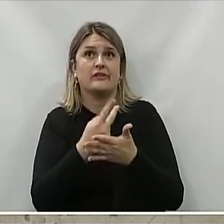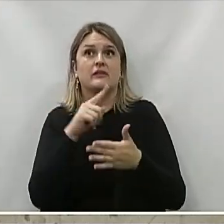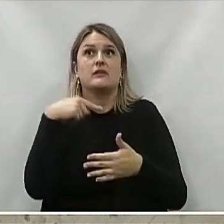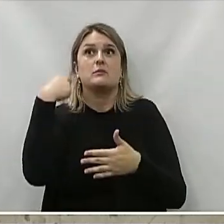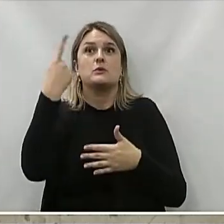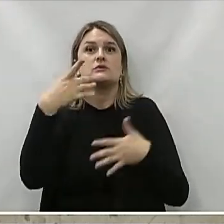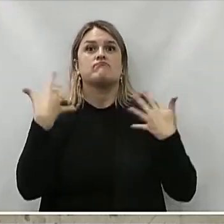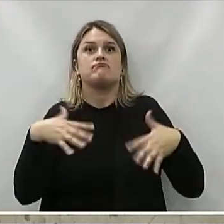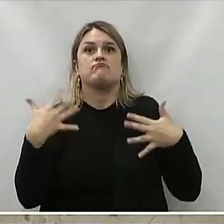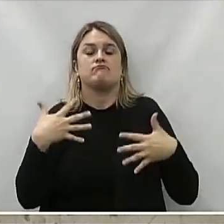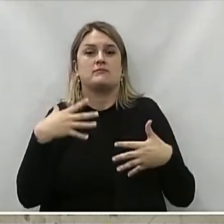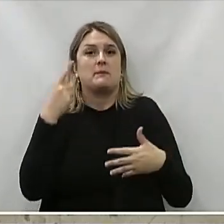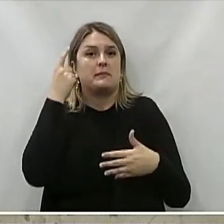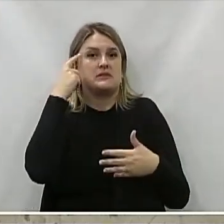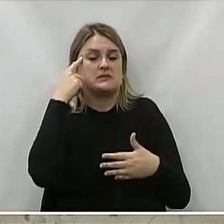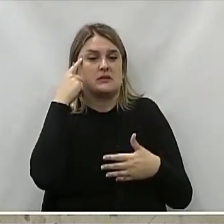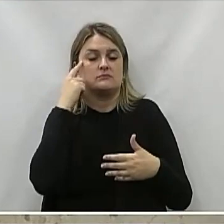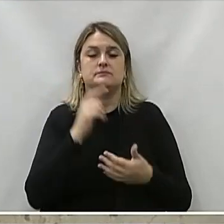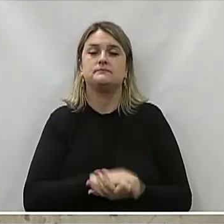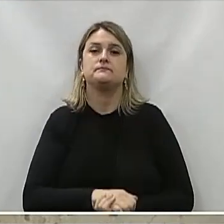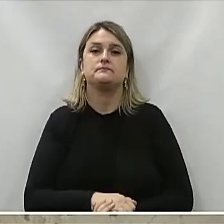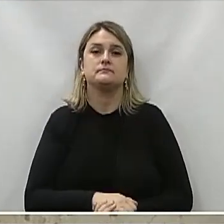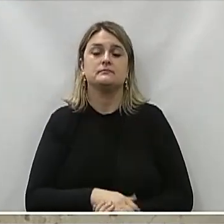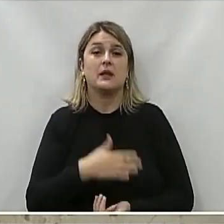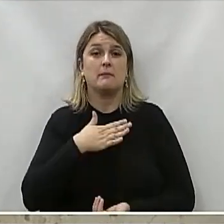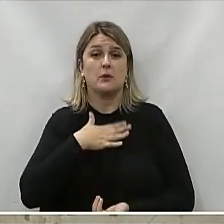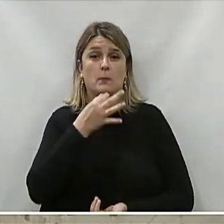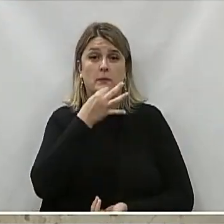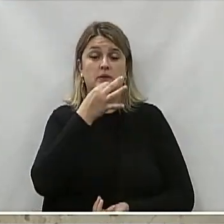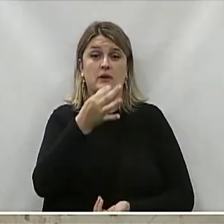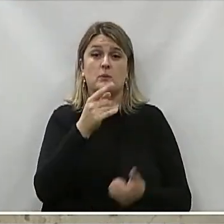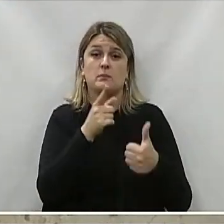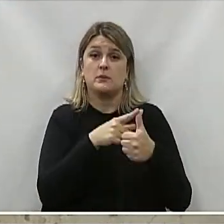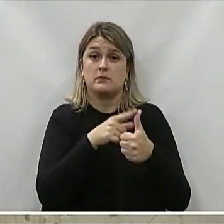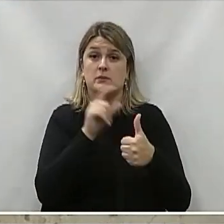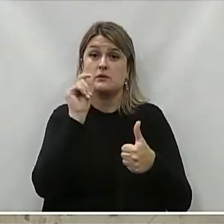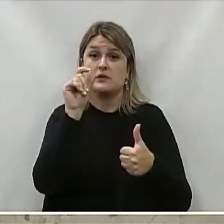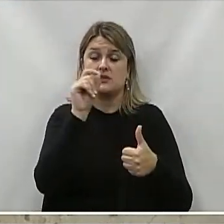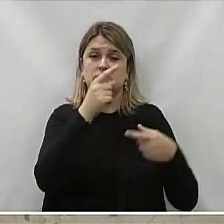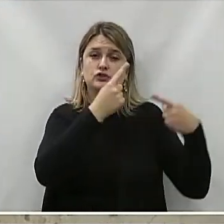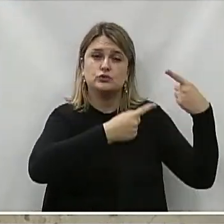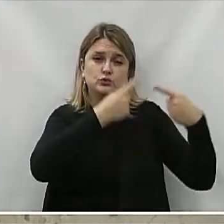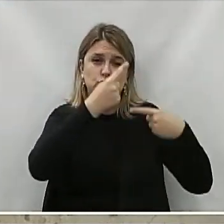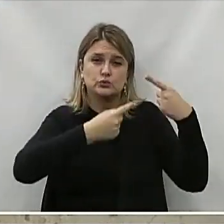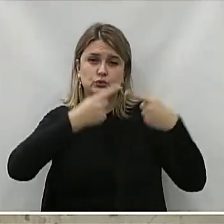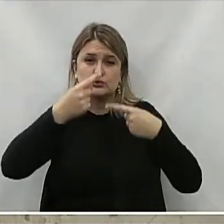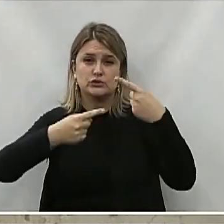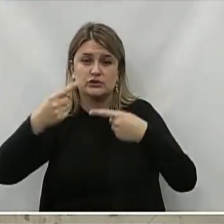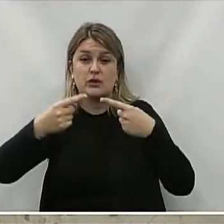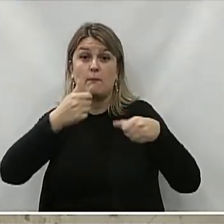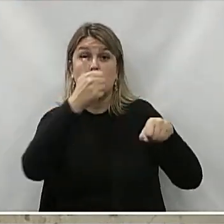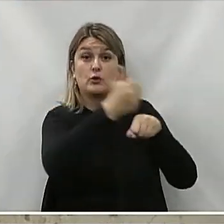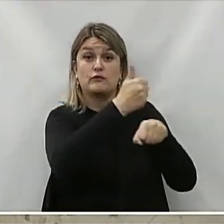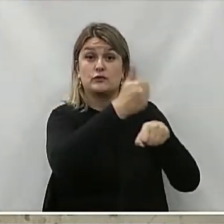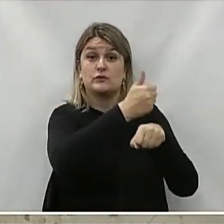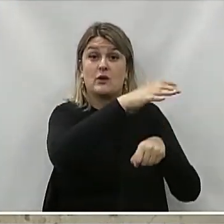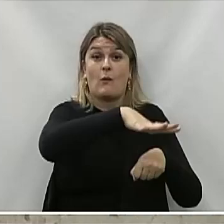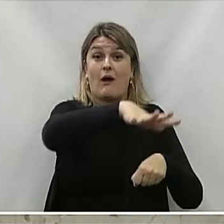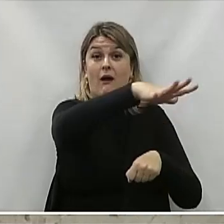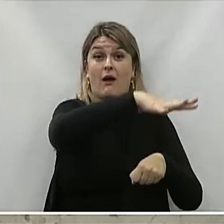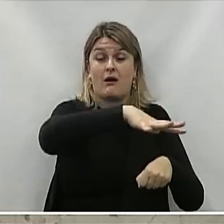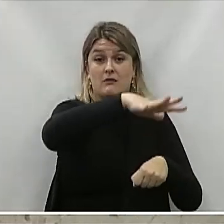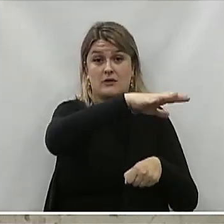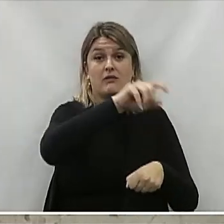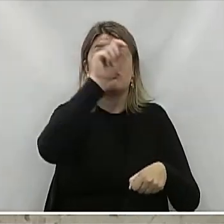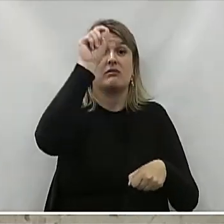medidas Cabíveis Dentro da cidade Mas do meu ponto de vista Primeiro de tudo Tem que ser discutido Com os profissionais Que estão na